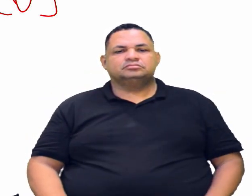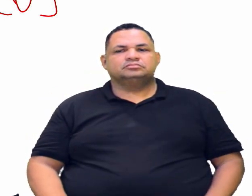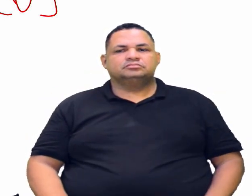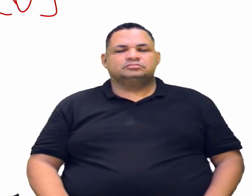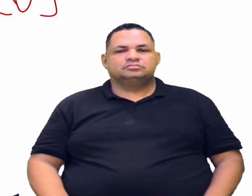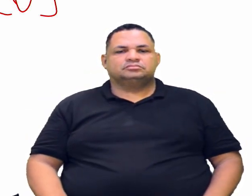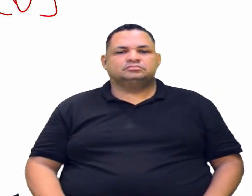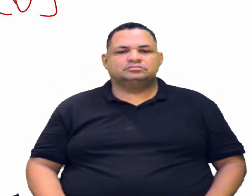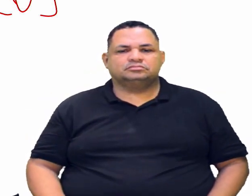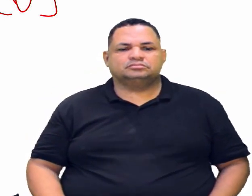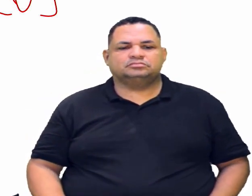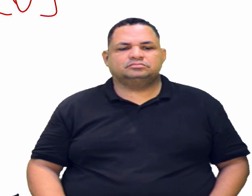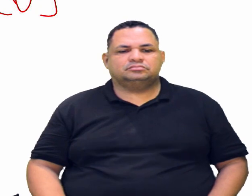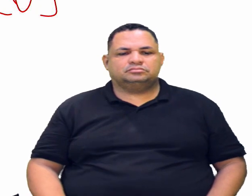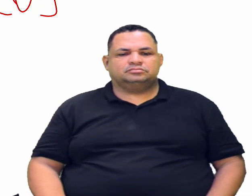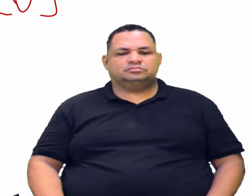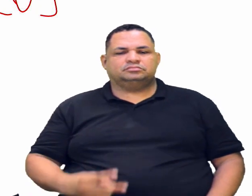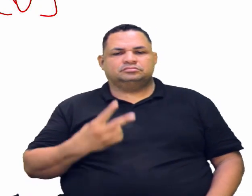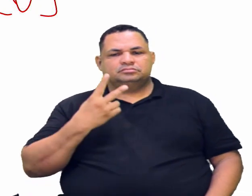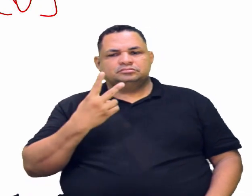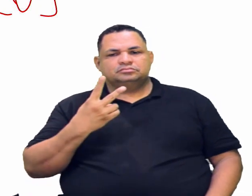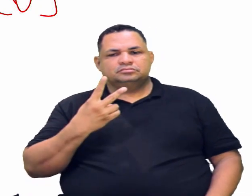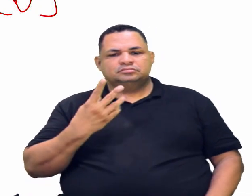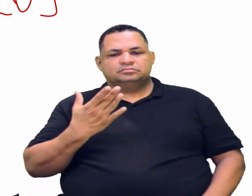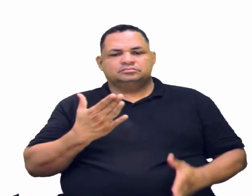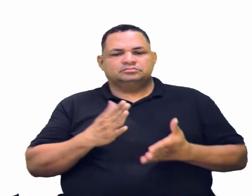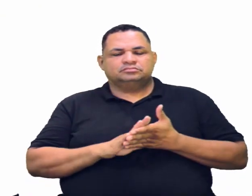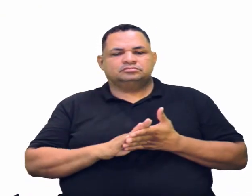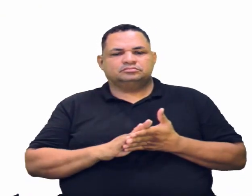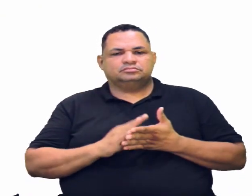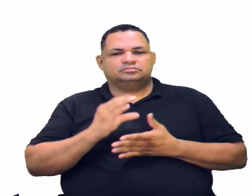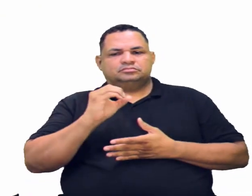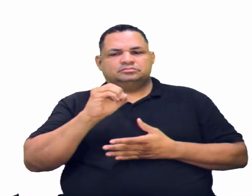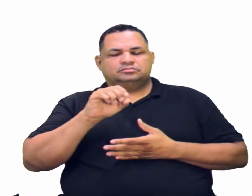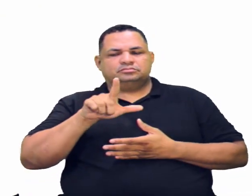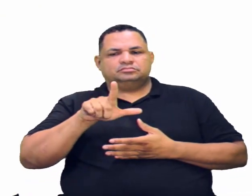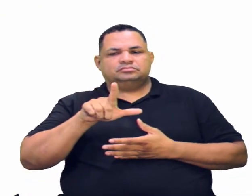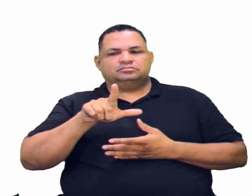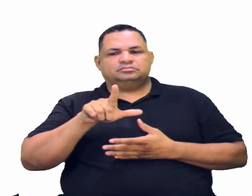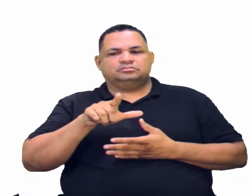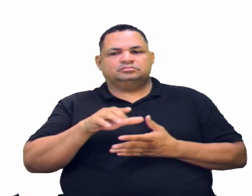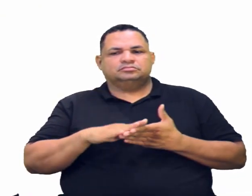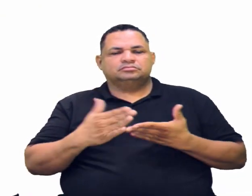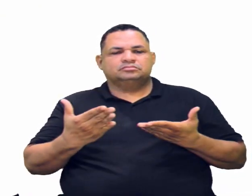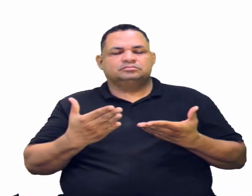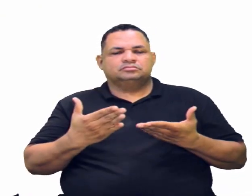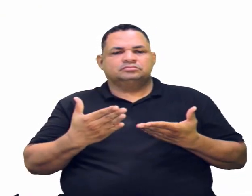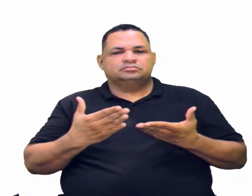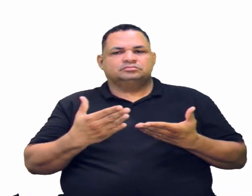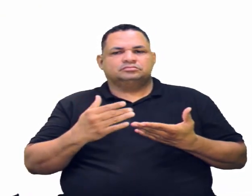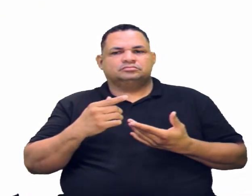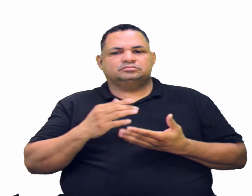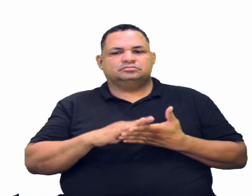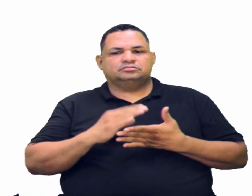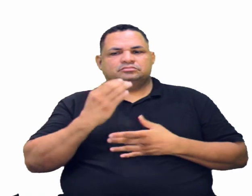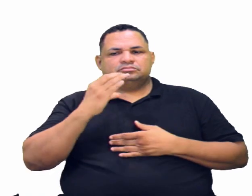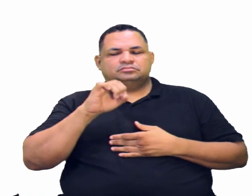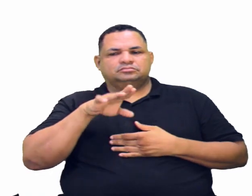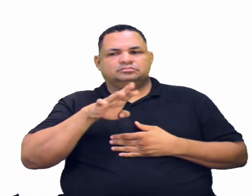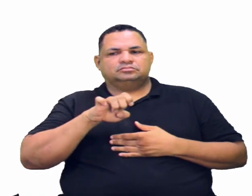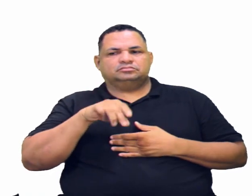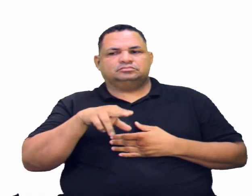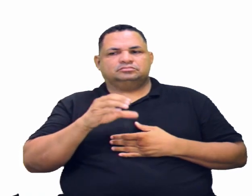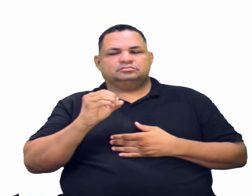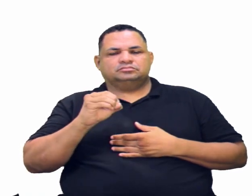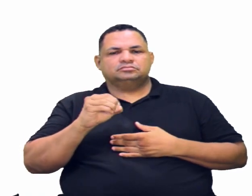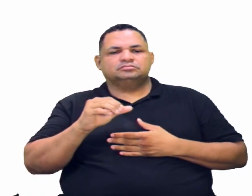O dizer que esse 2 aqui, que agora é ol, quando a gente for dar o nome para a cetona, vai ser 2